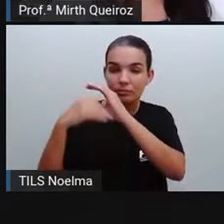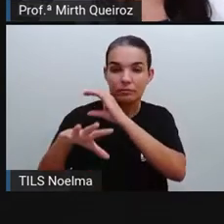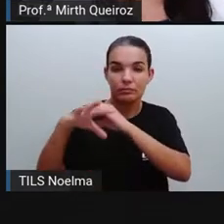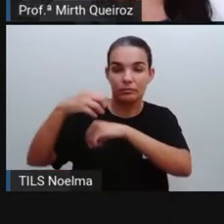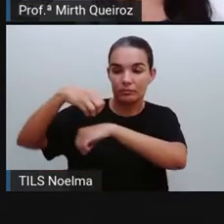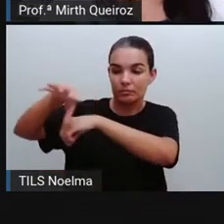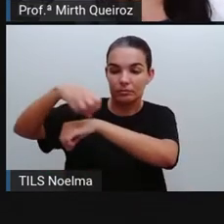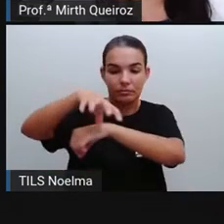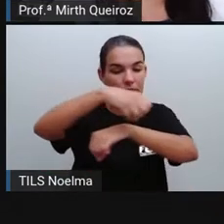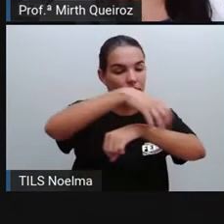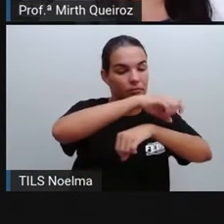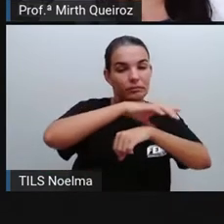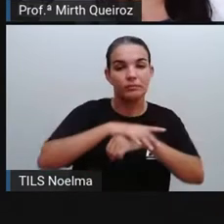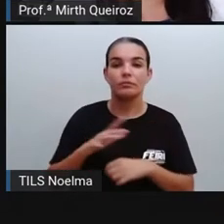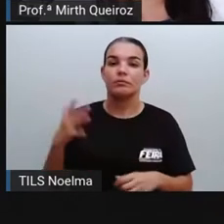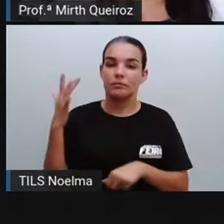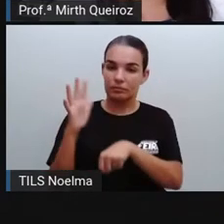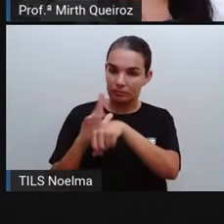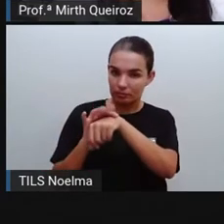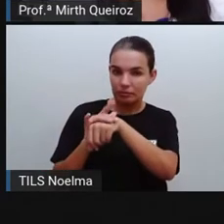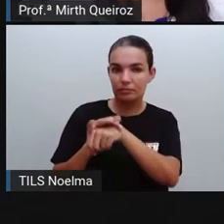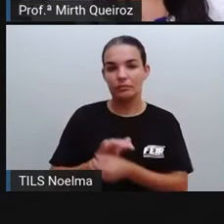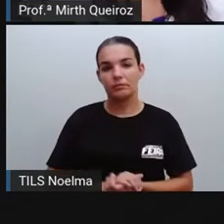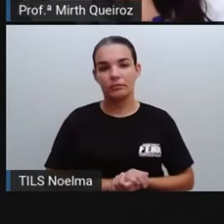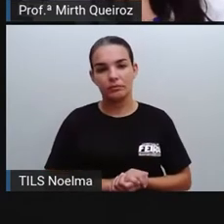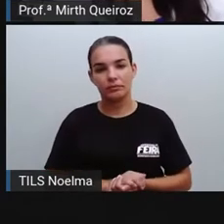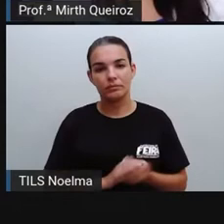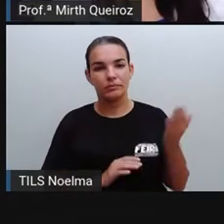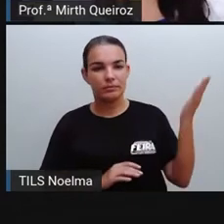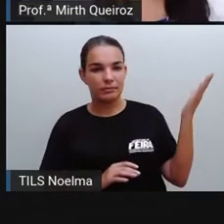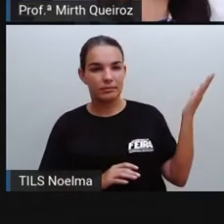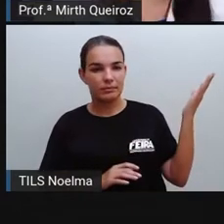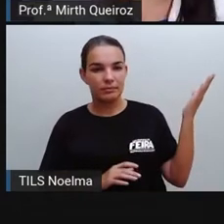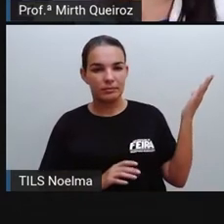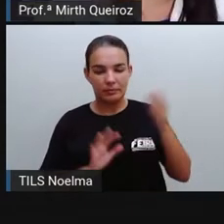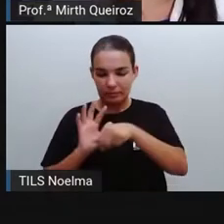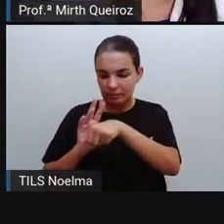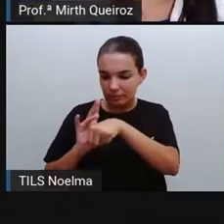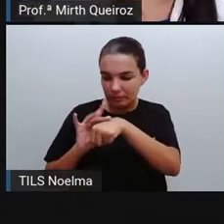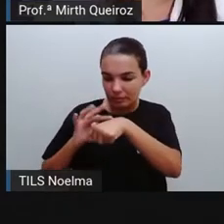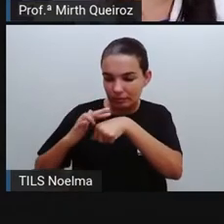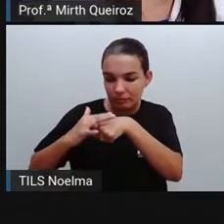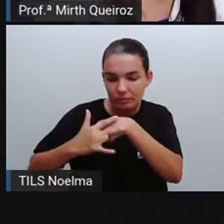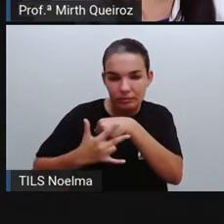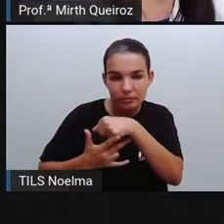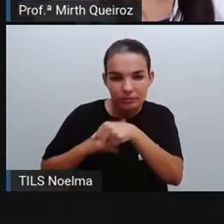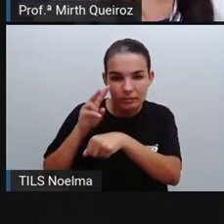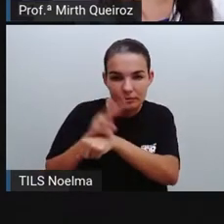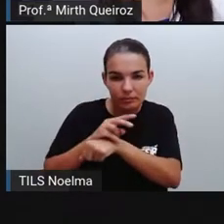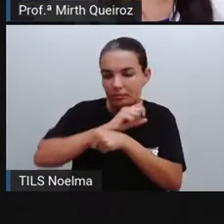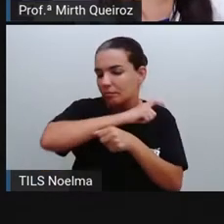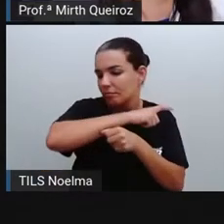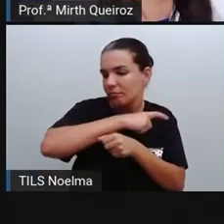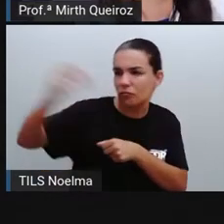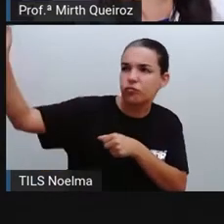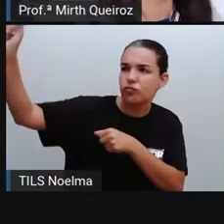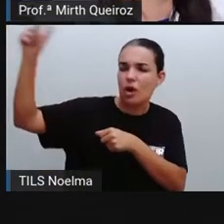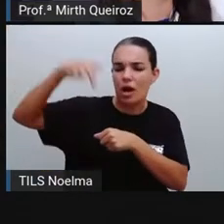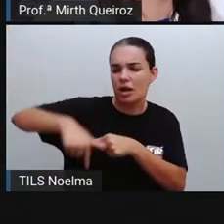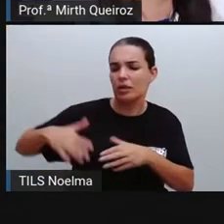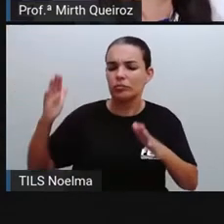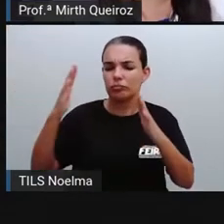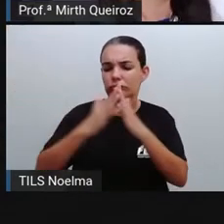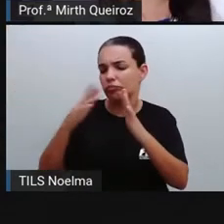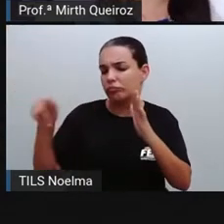do mosquito Aedes aegypti. Dengue, sai fora! Aqui não é a sua